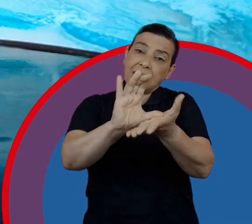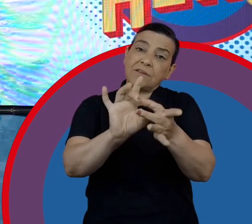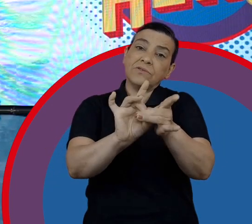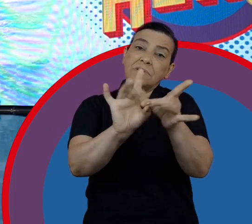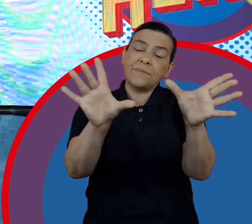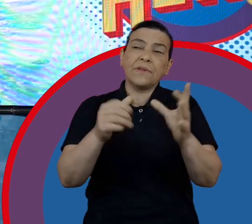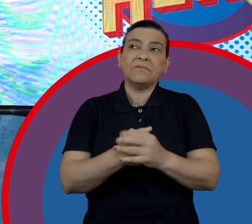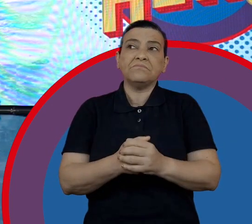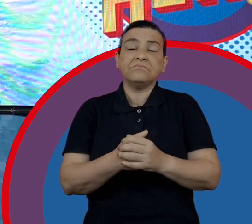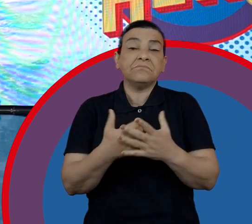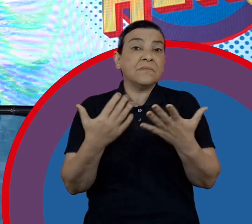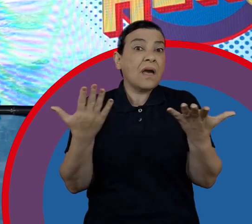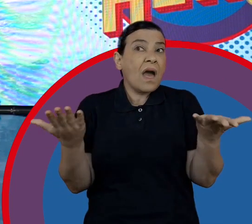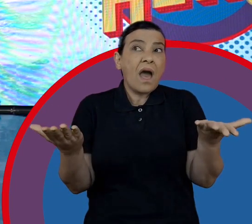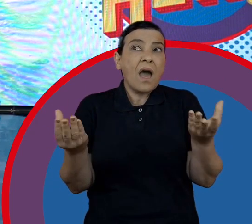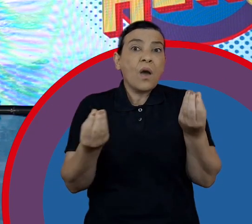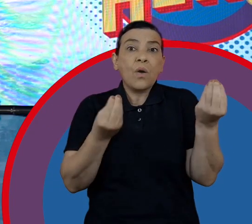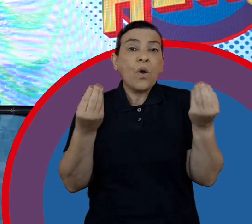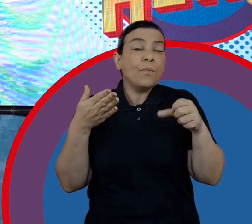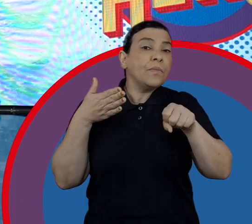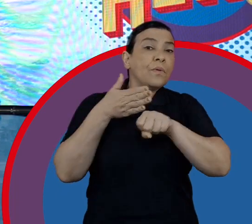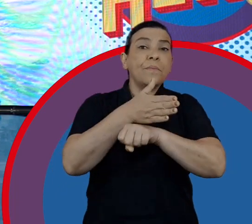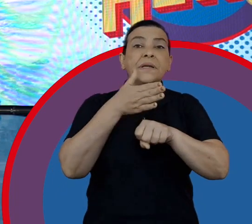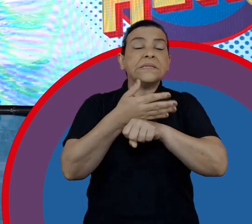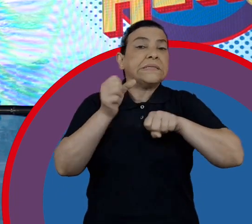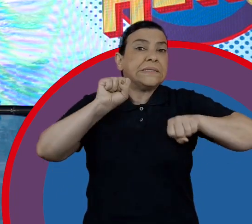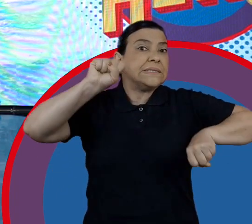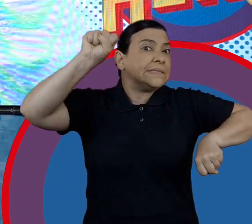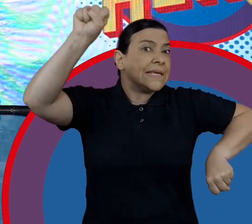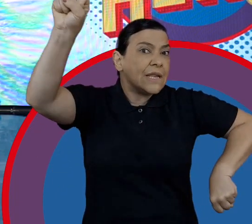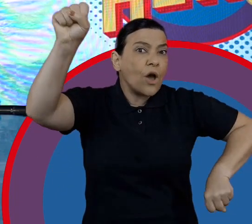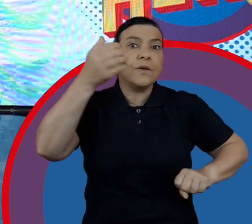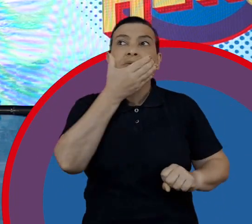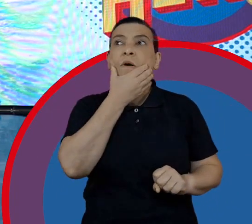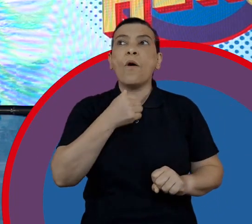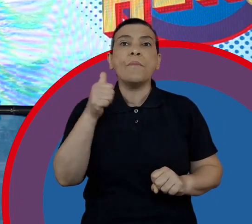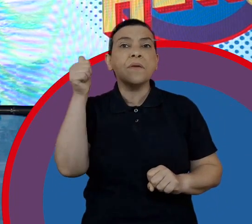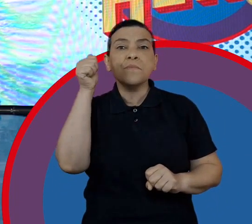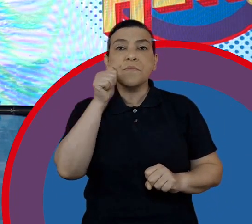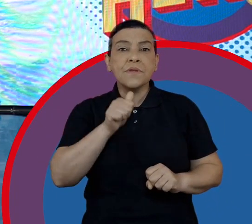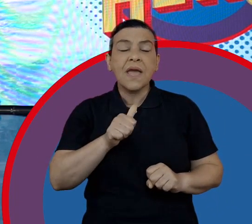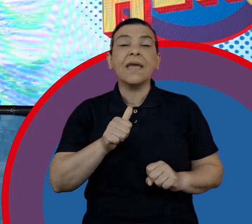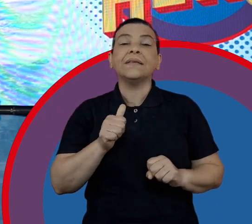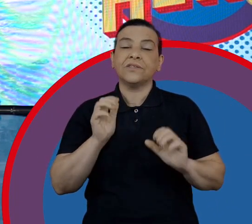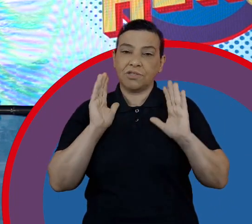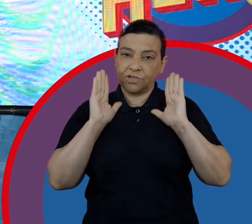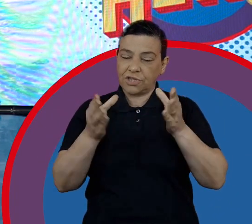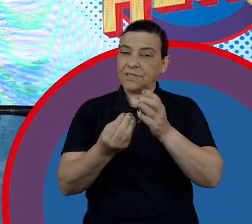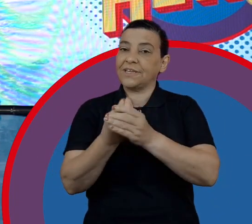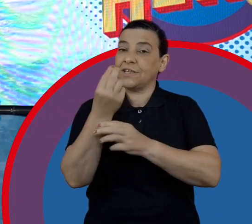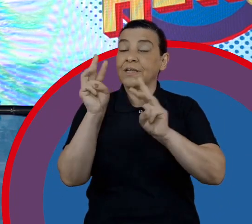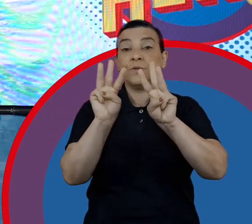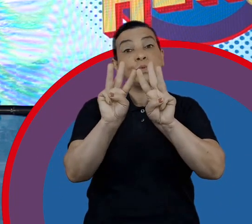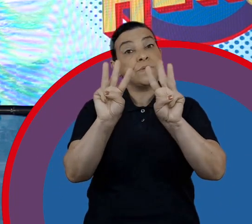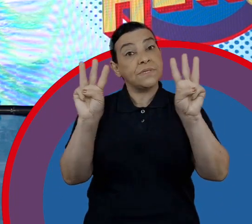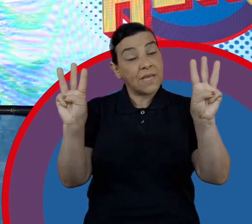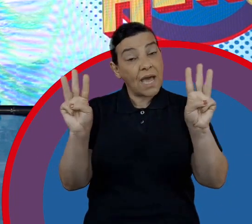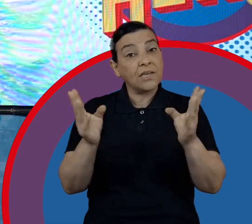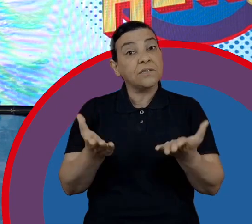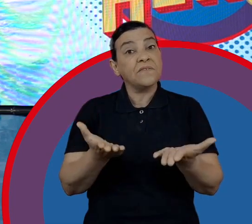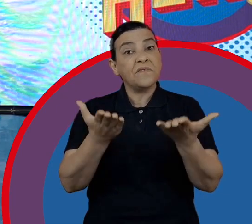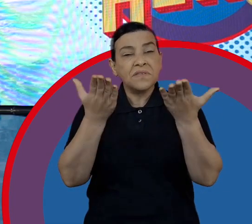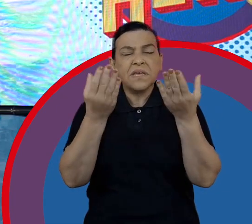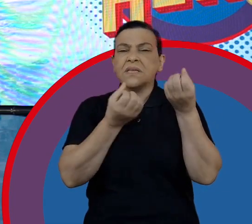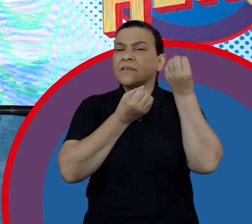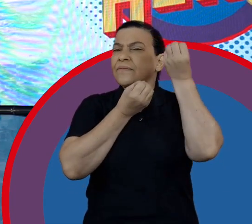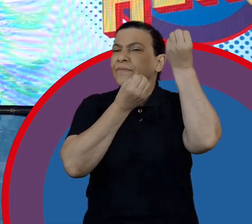crédito. Tá, mas você deve estar perguntando aí, tá, mas como é que eu faço para participar? Para ser um super-herói ou uma super-heroína? A gente está lançando um site onde